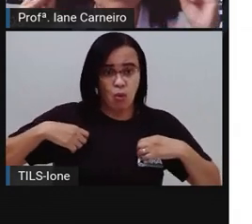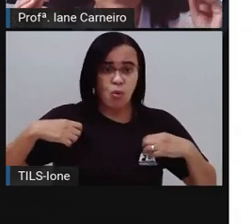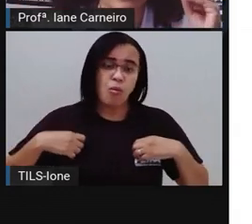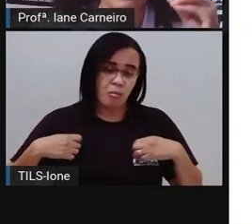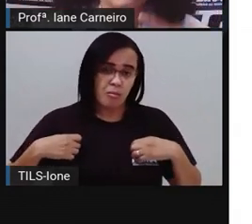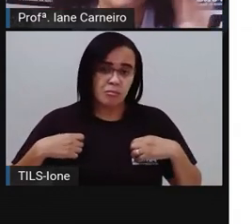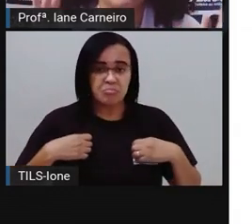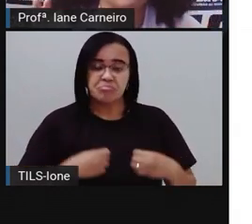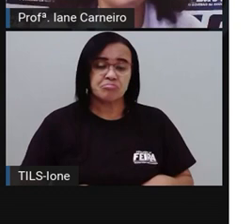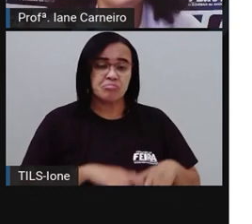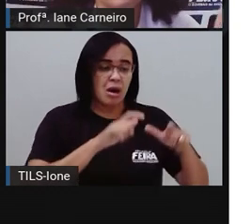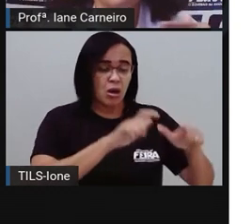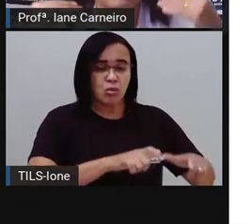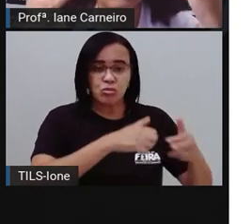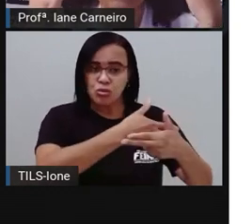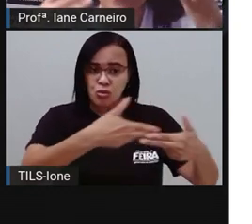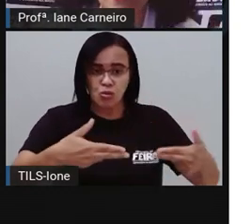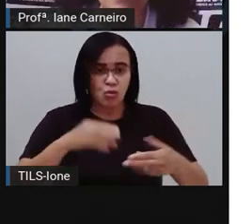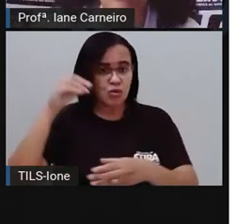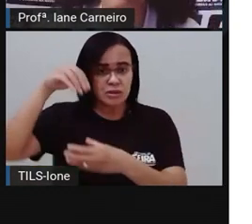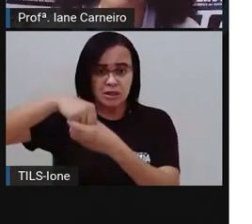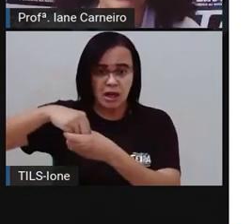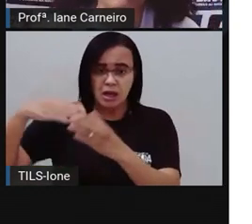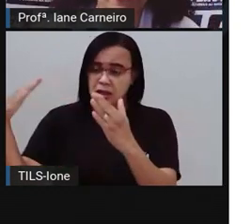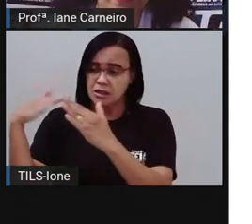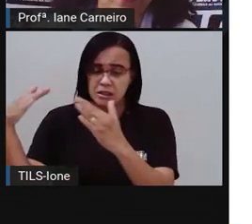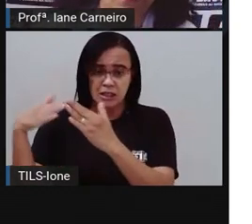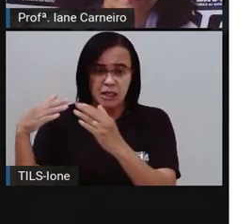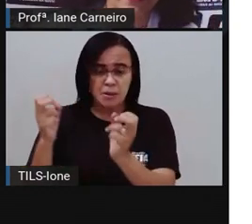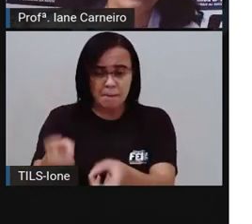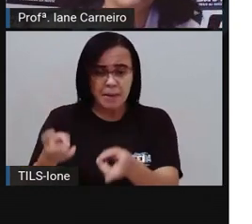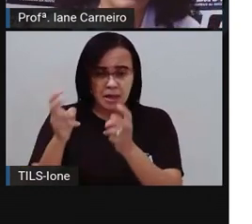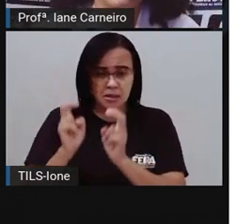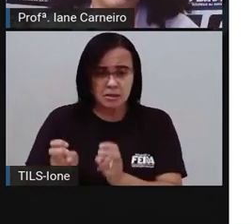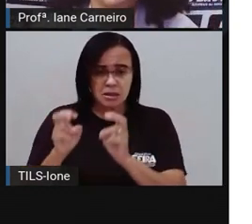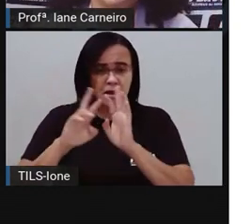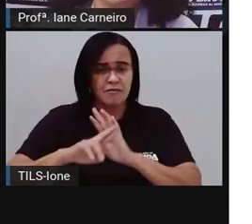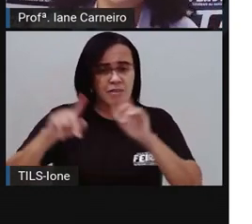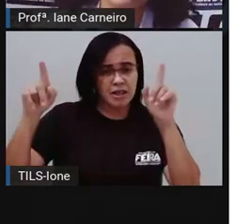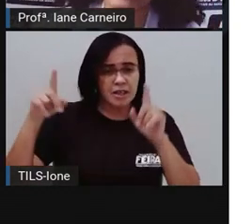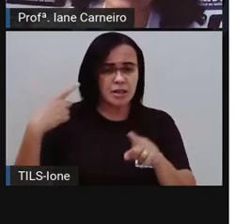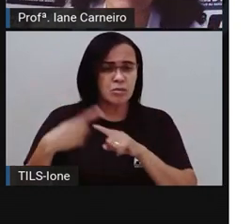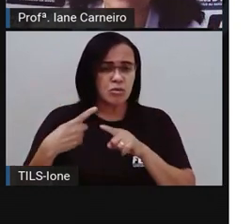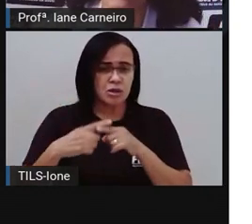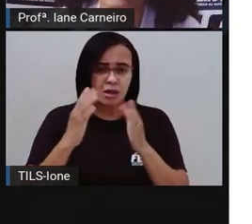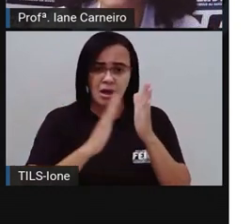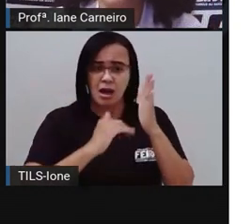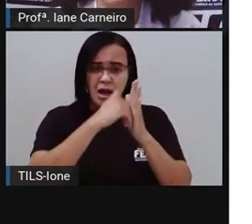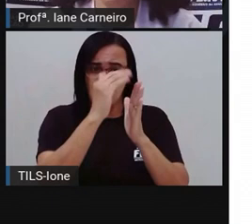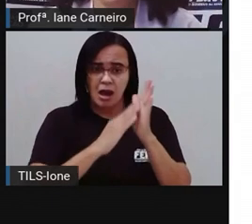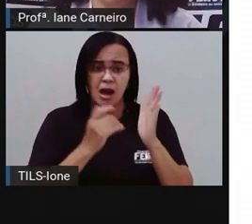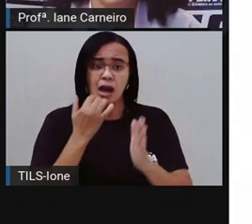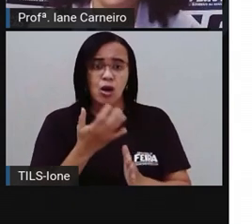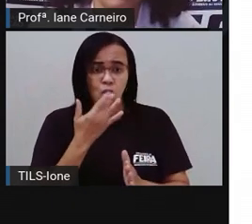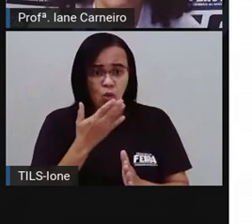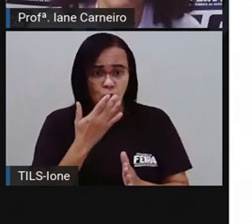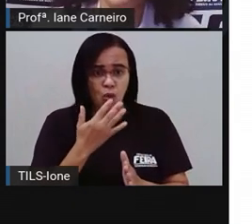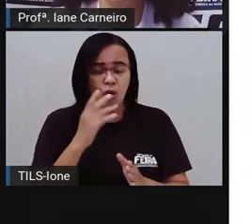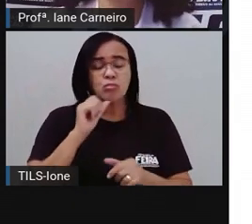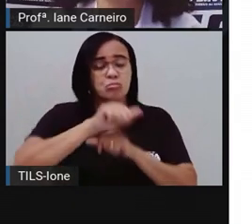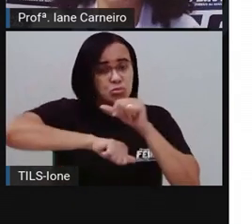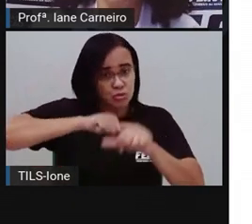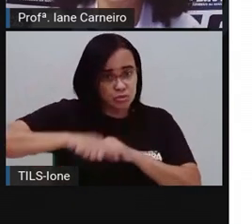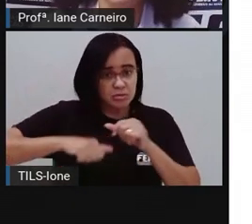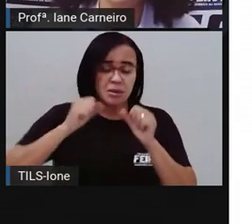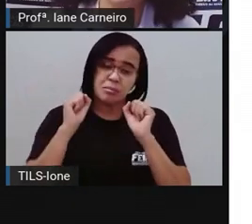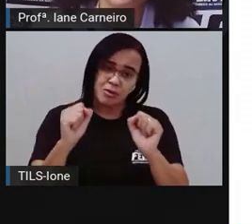ilusão aí em nossa visão, a tem uma percepção diferente daquilo, né? Inclusive, as cores são tão importantes para nós,